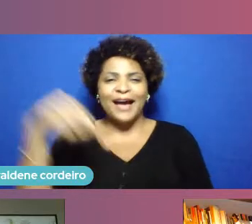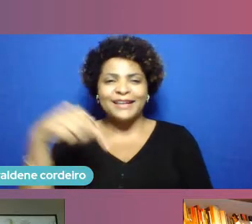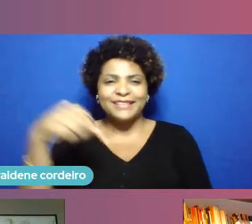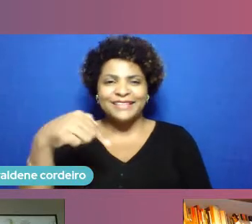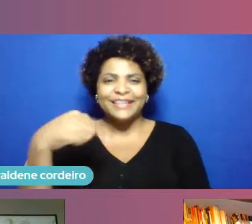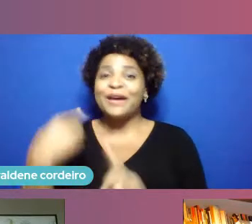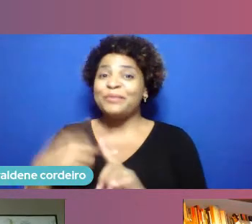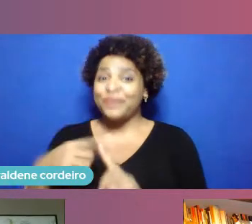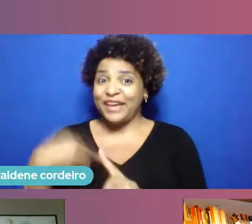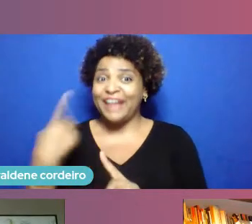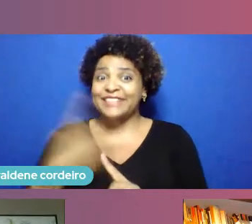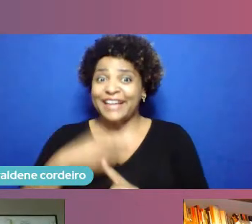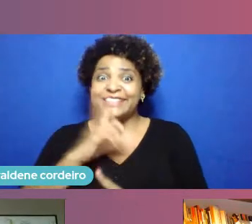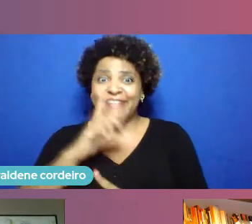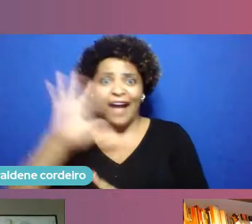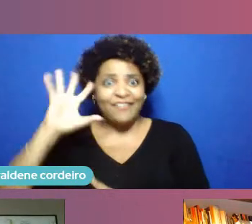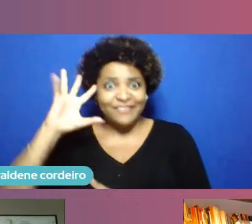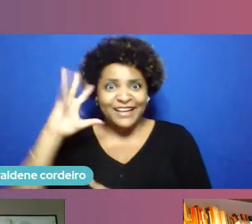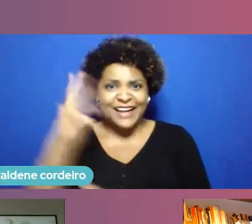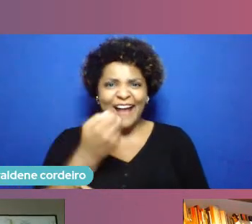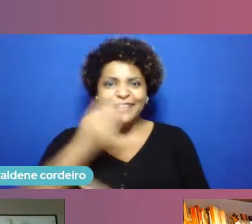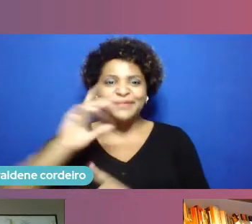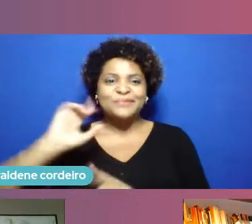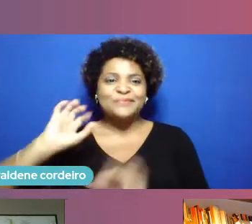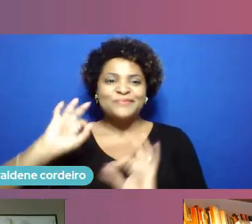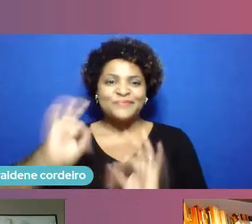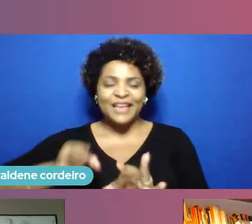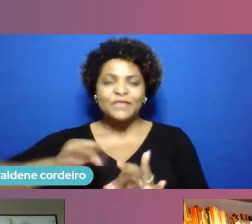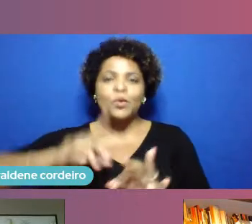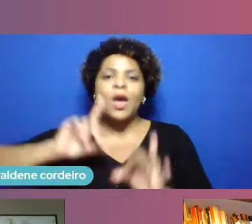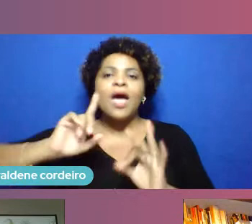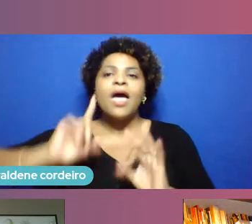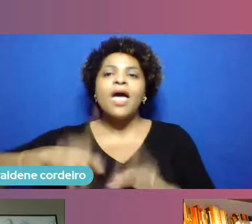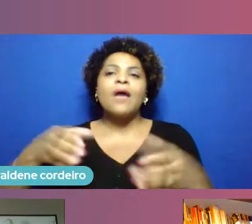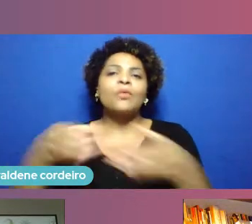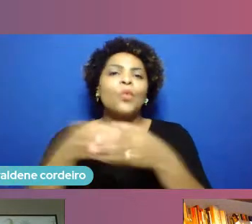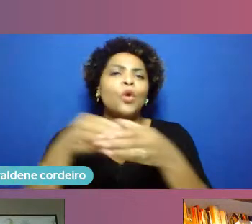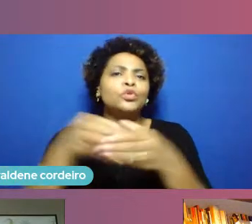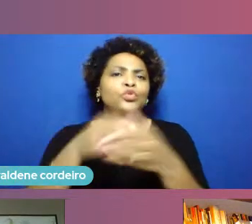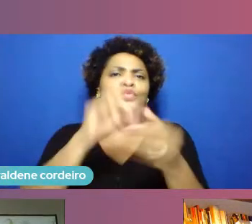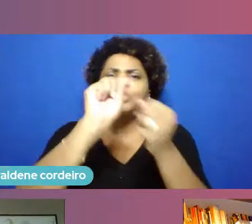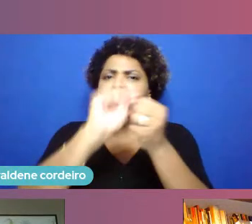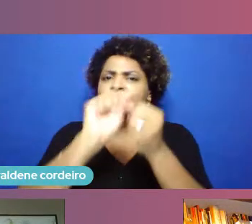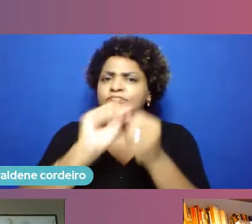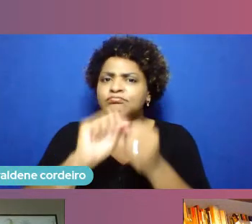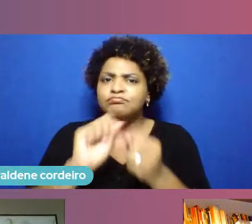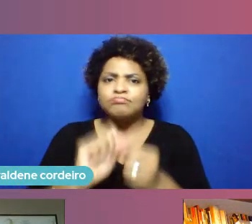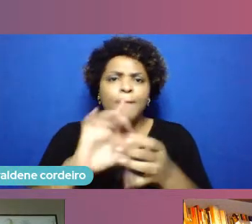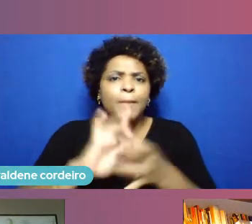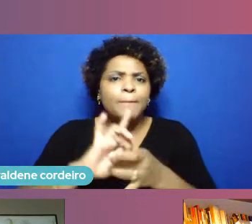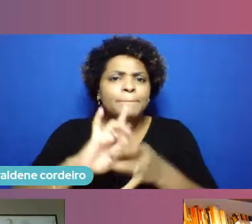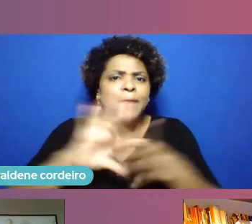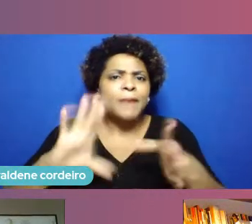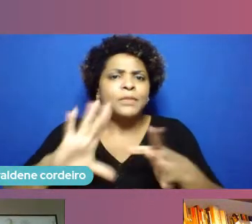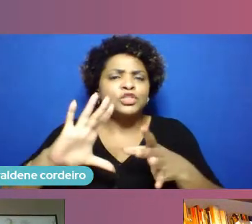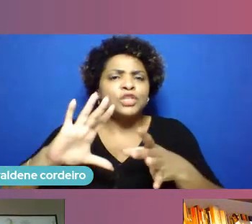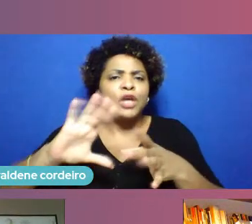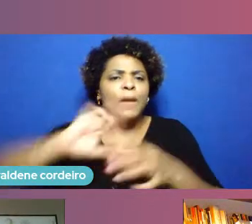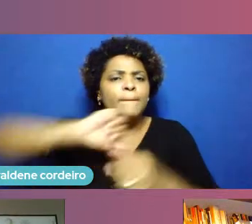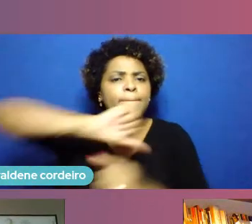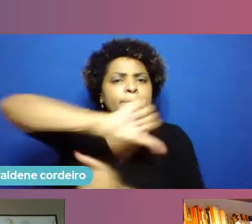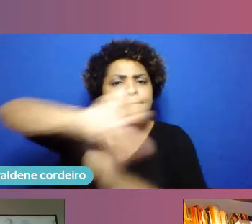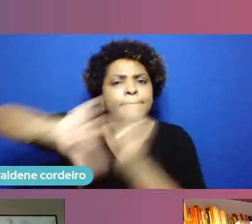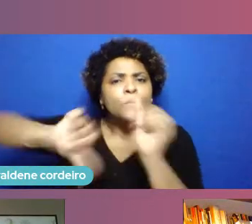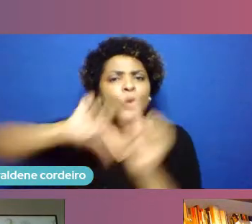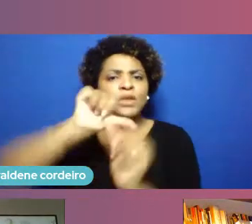e o programa consiste em um conjunto de ações para a gente permitir uma virada de página da economia, mais do que retomar